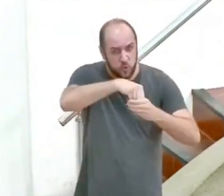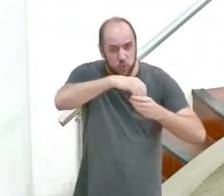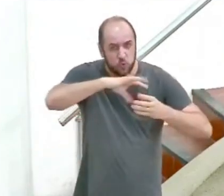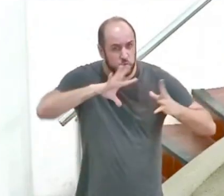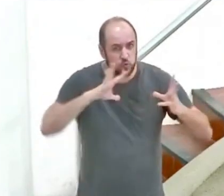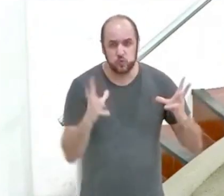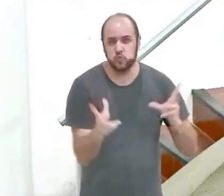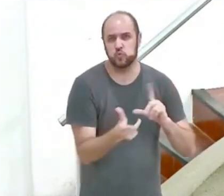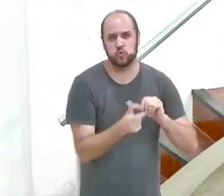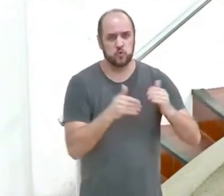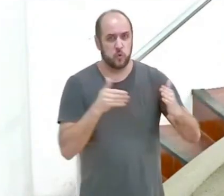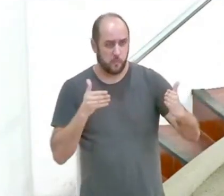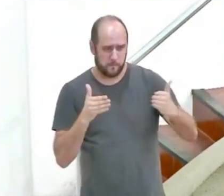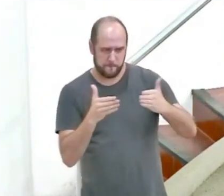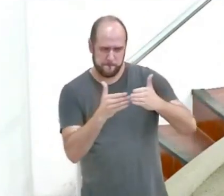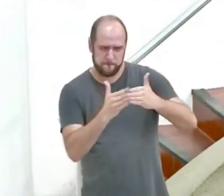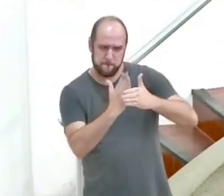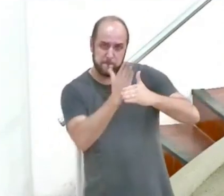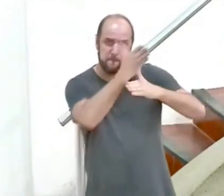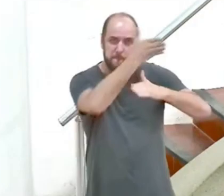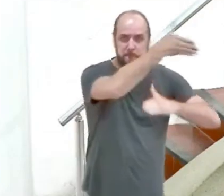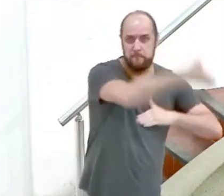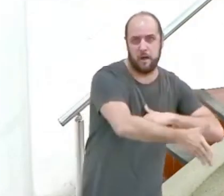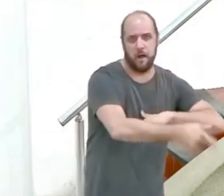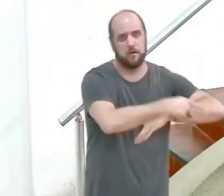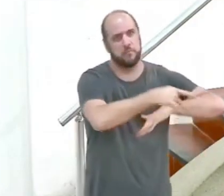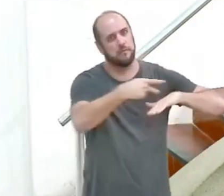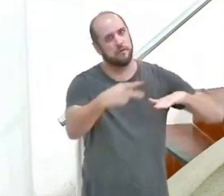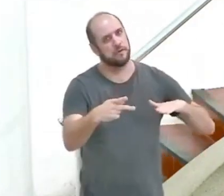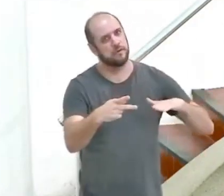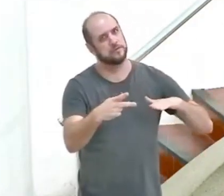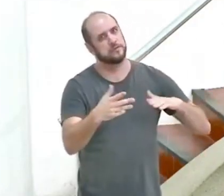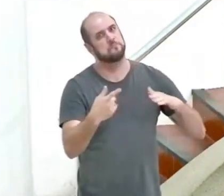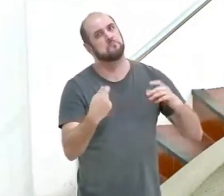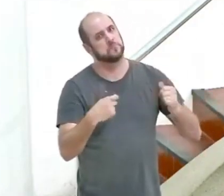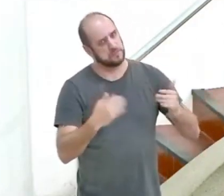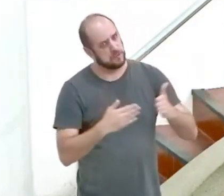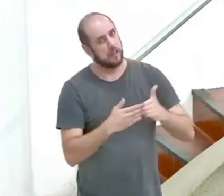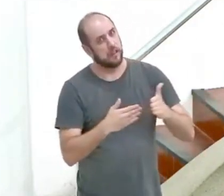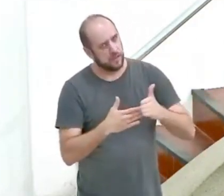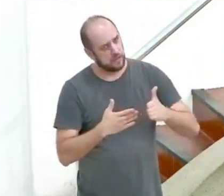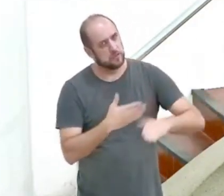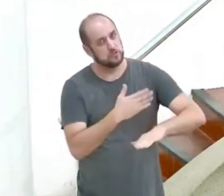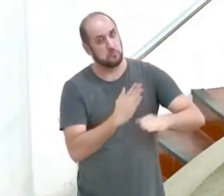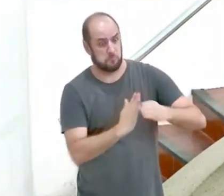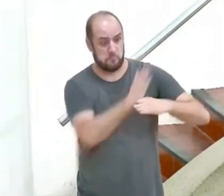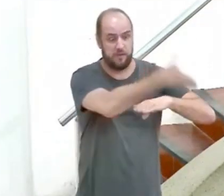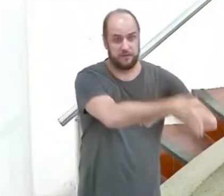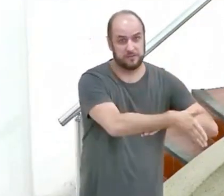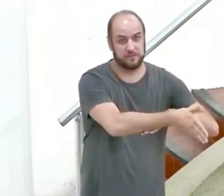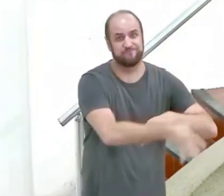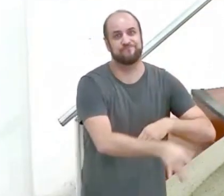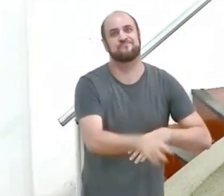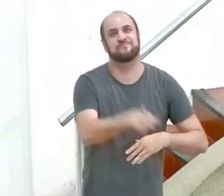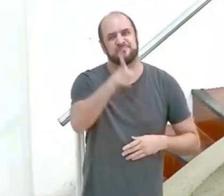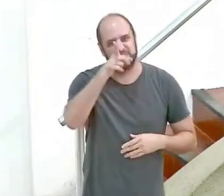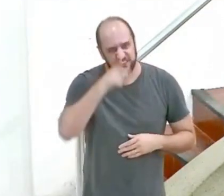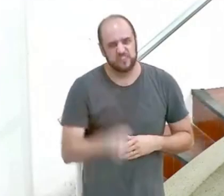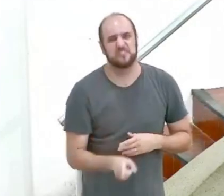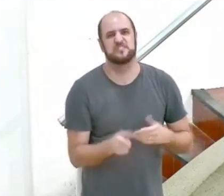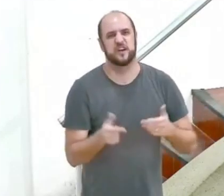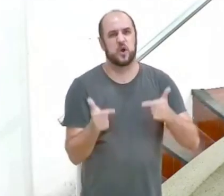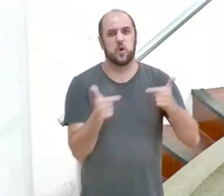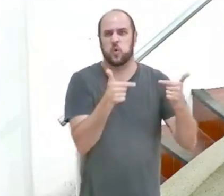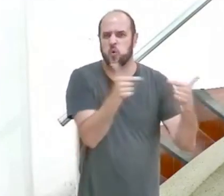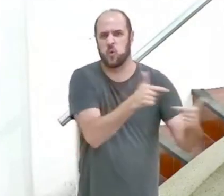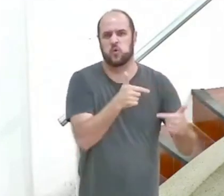ultrapassam toda a pureza que é o limite da escritura sagrada então você está defraudando o seu irmão